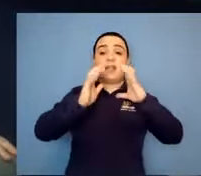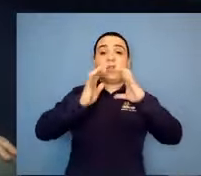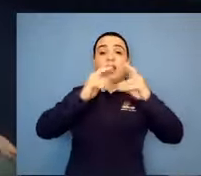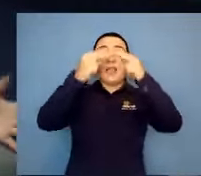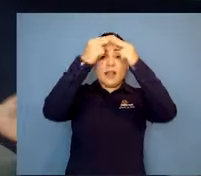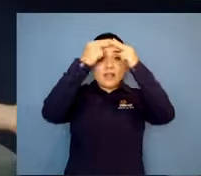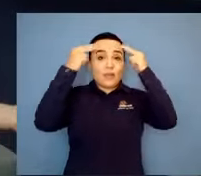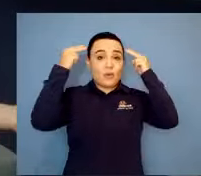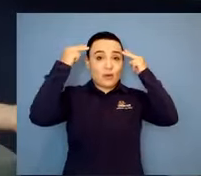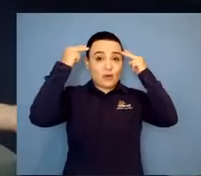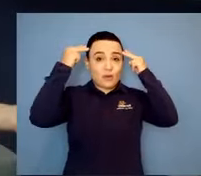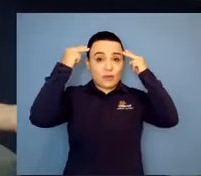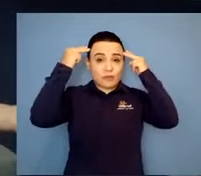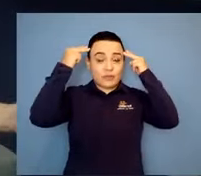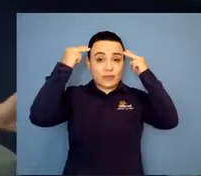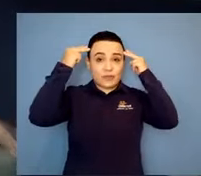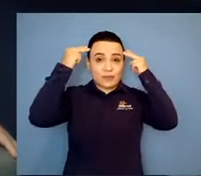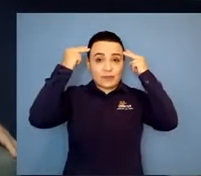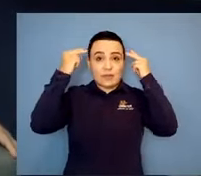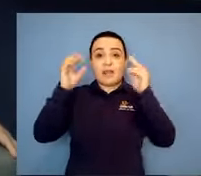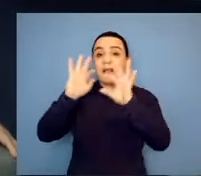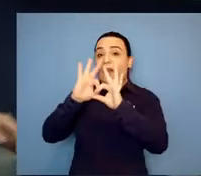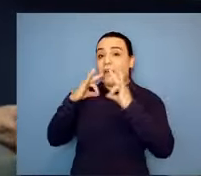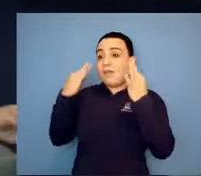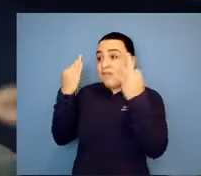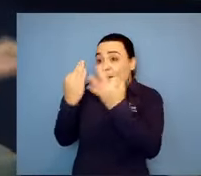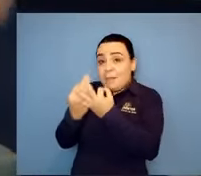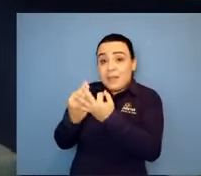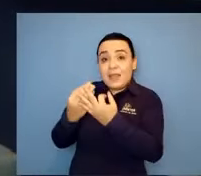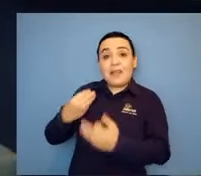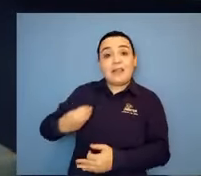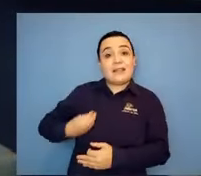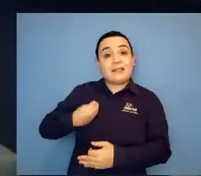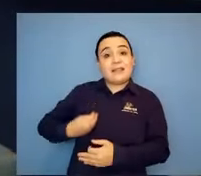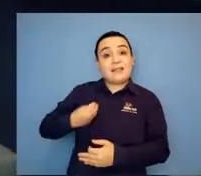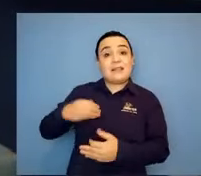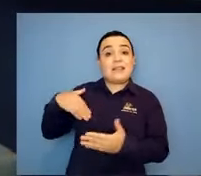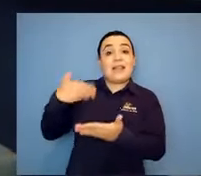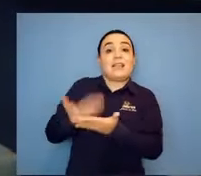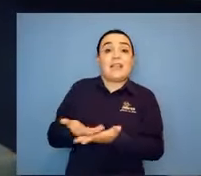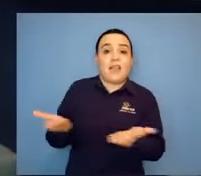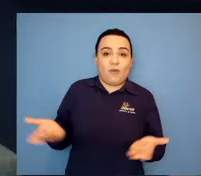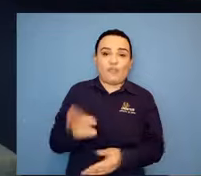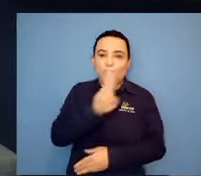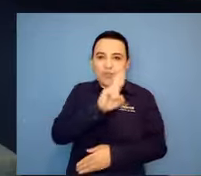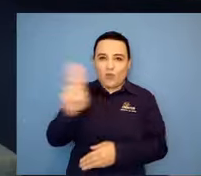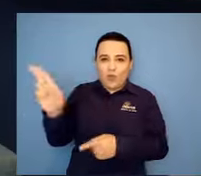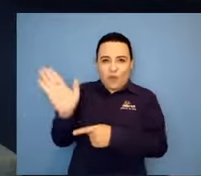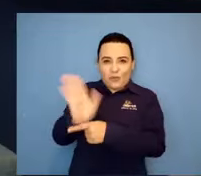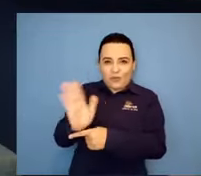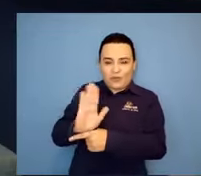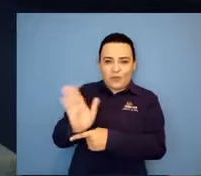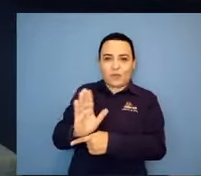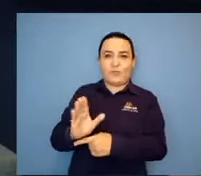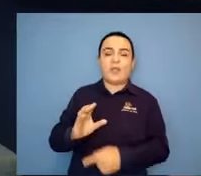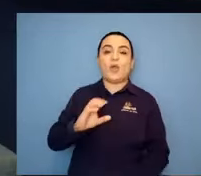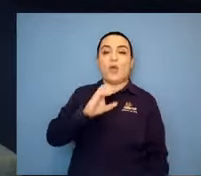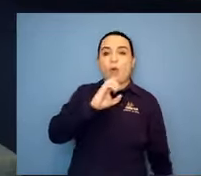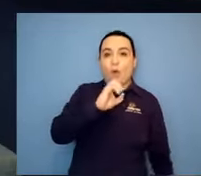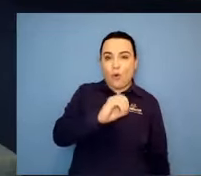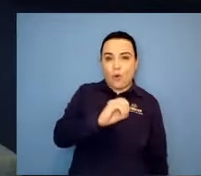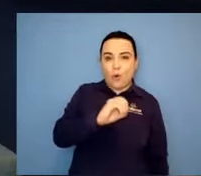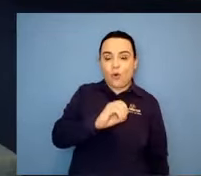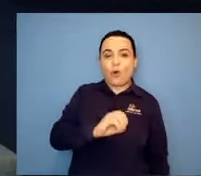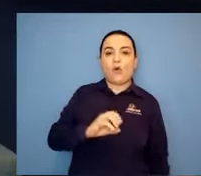e existe até hoje, né? Que maravilha. Parabéns. Obrigada. A gente acolhe... Esta semana